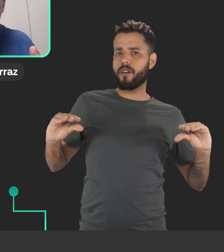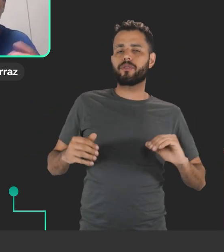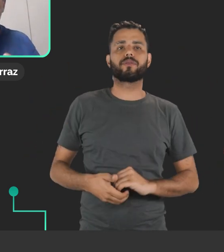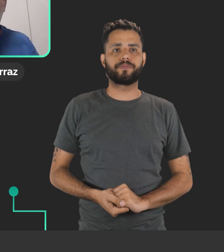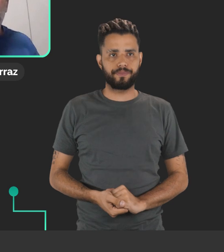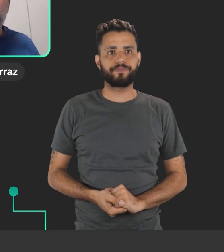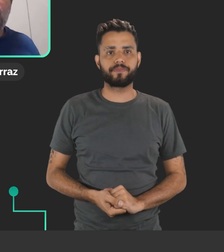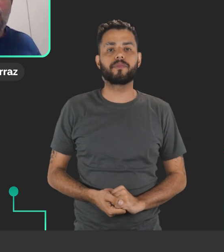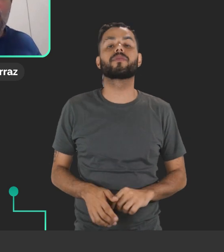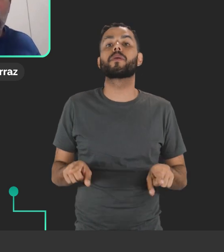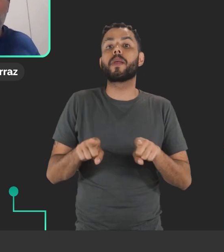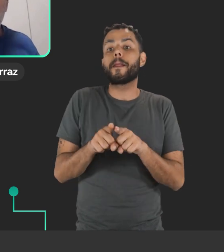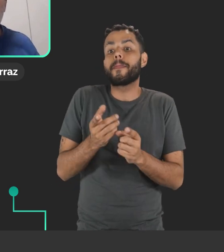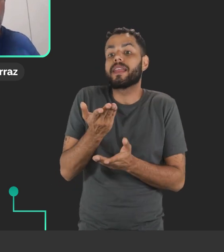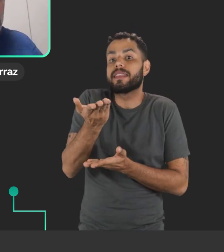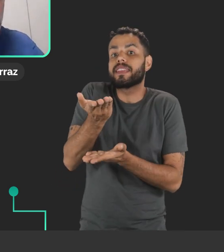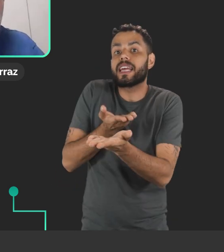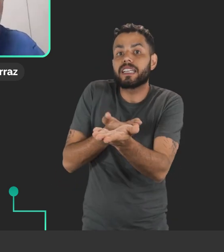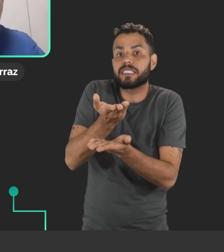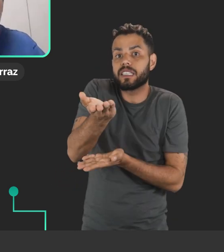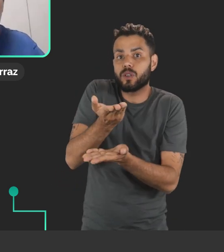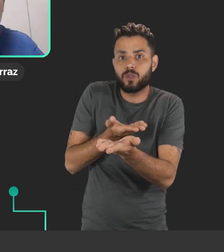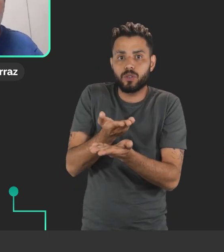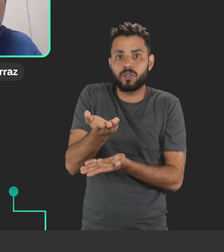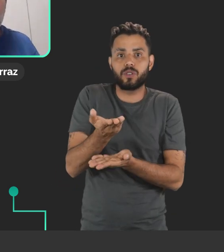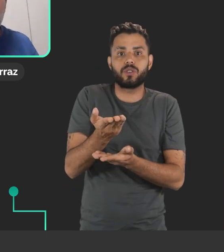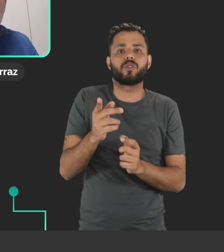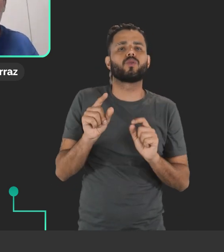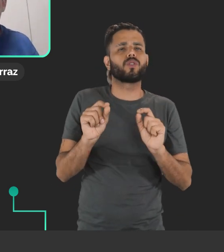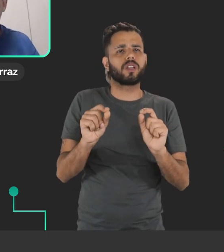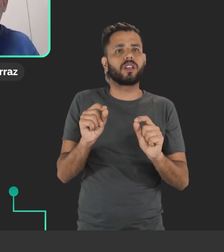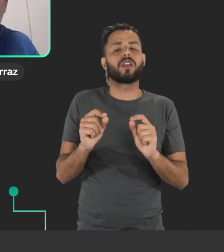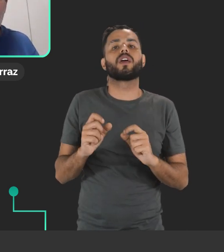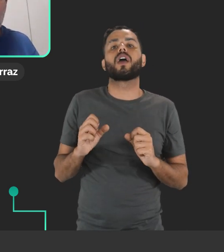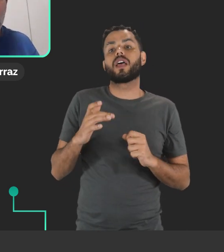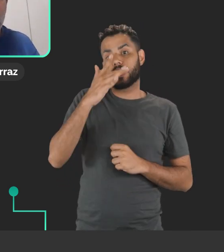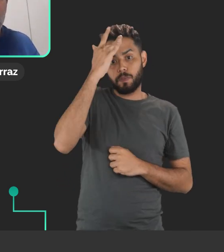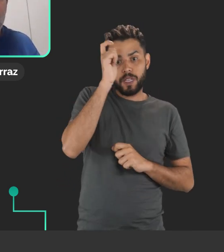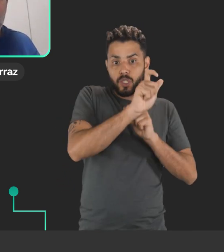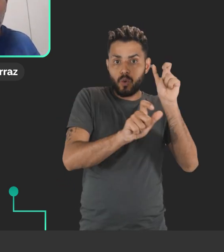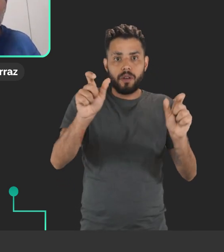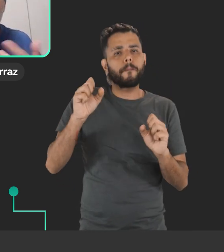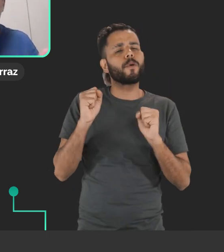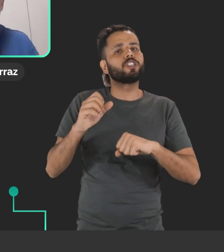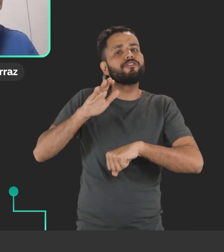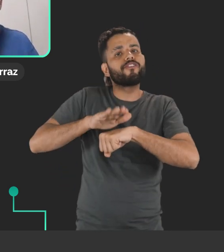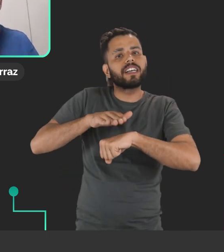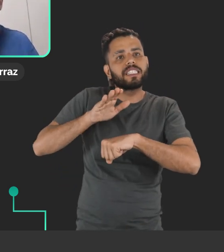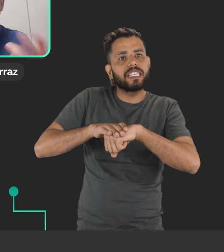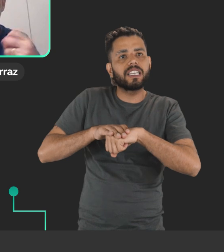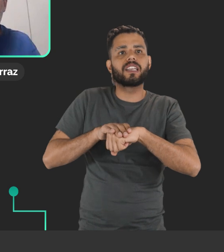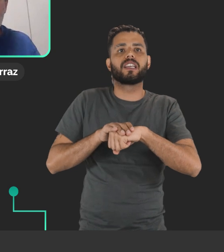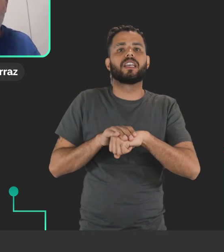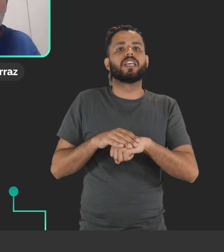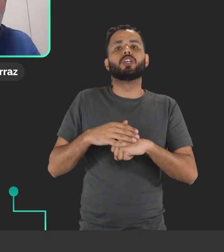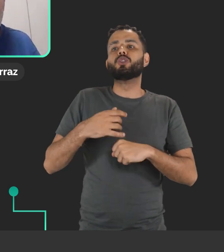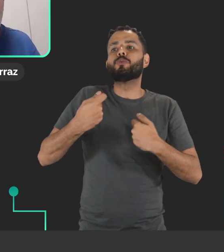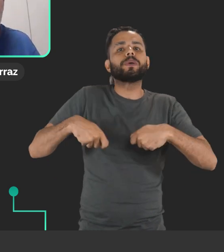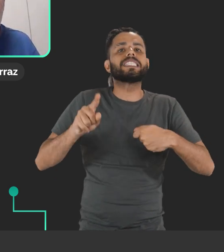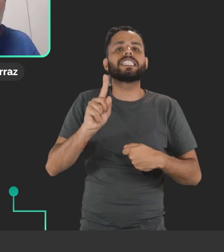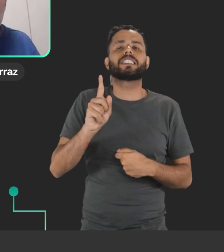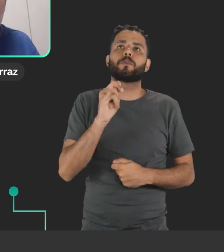Um outro ponto sobre interação é a gente permitir que os usuários, eles possam executar as tarefas sem a necessidade de fazer